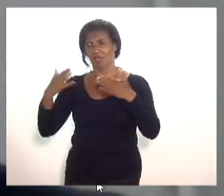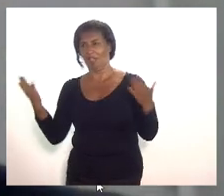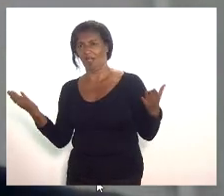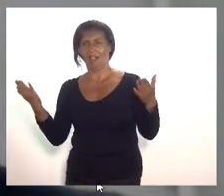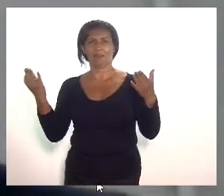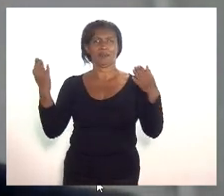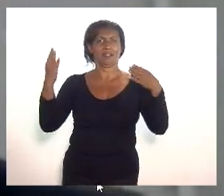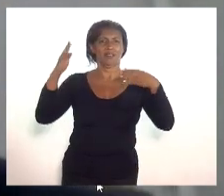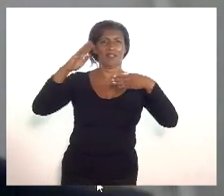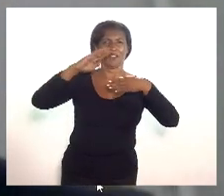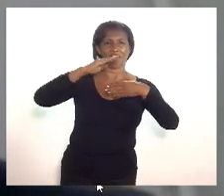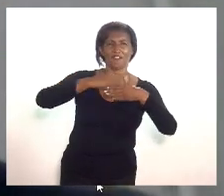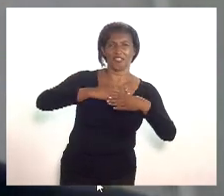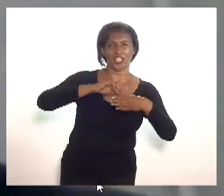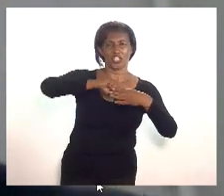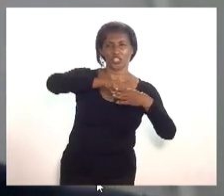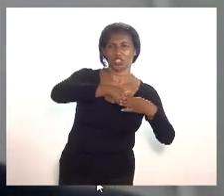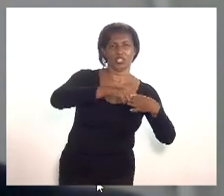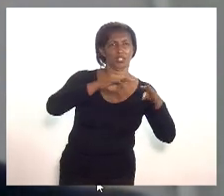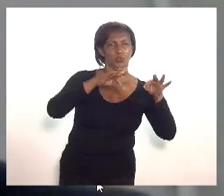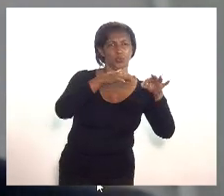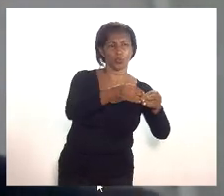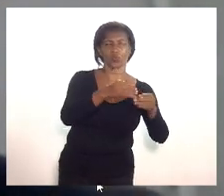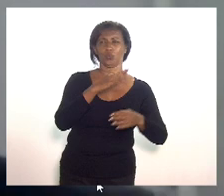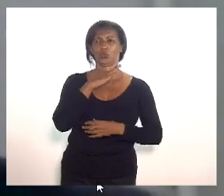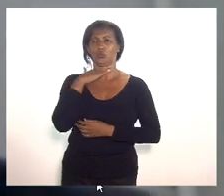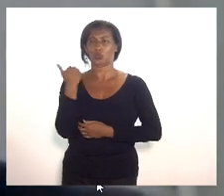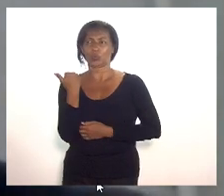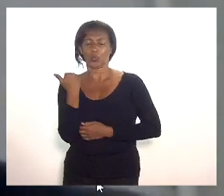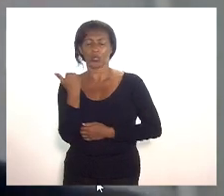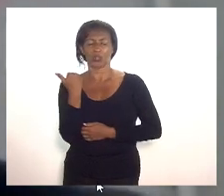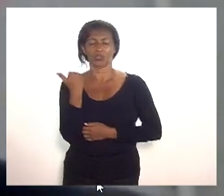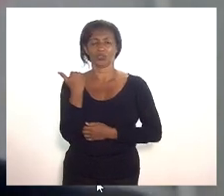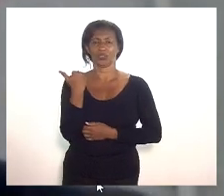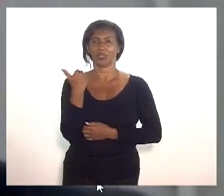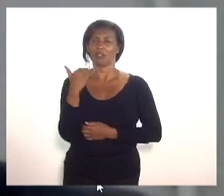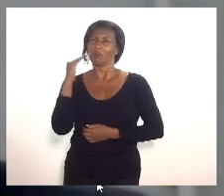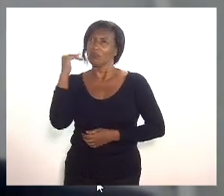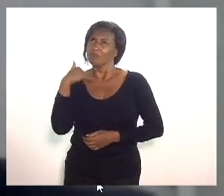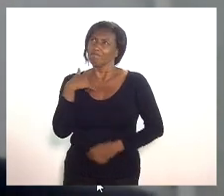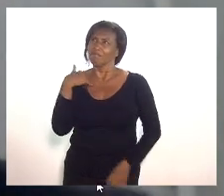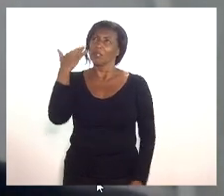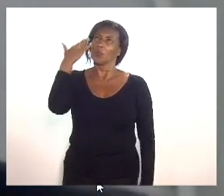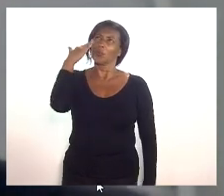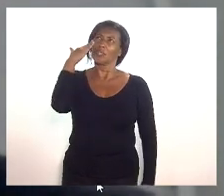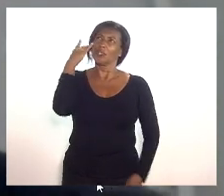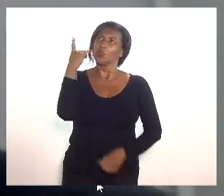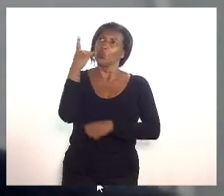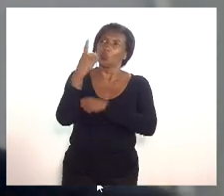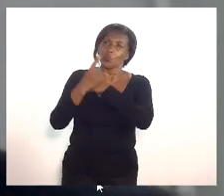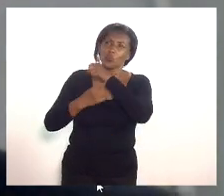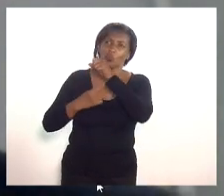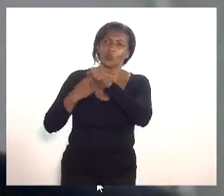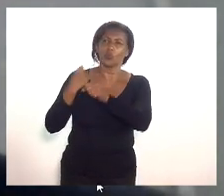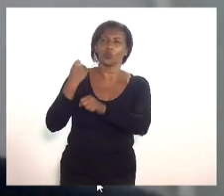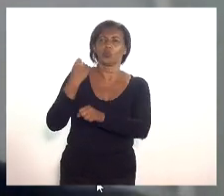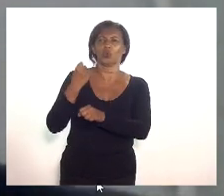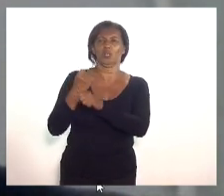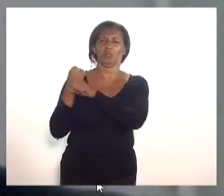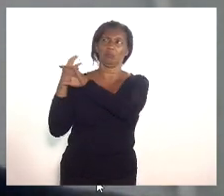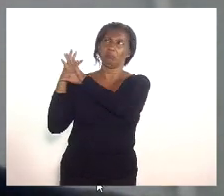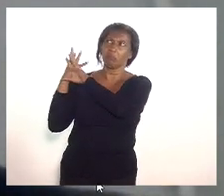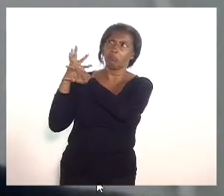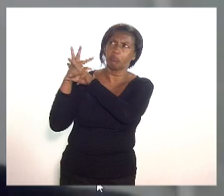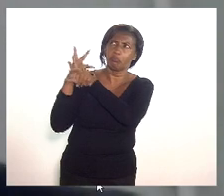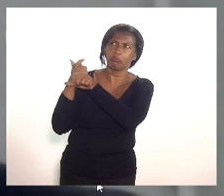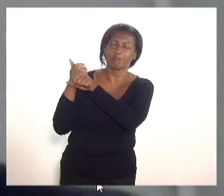comércio de mortes e eu entendo que ao longo desse um ano muita coisa foi aprendida